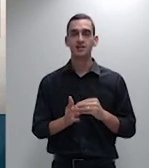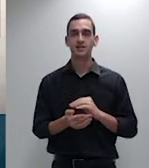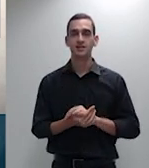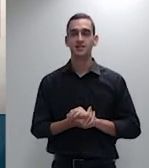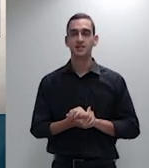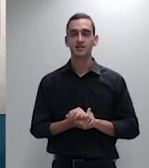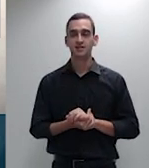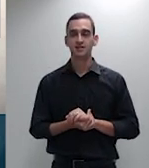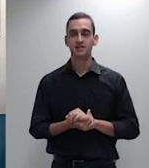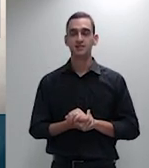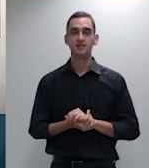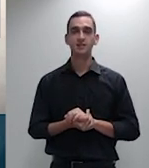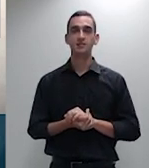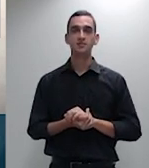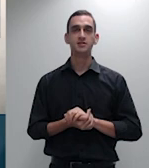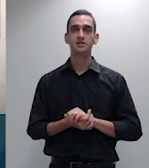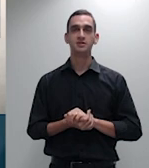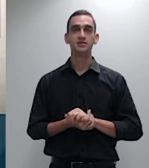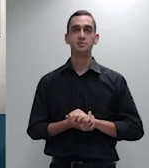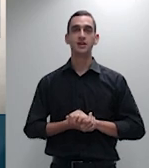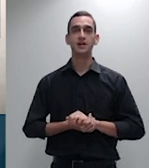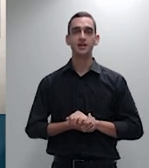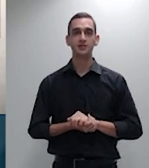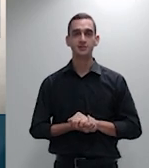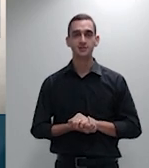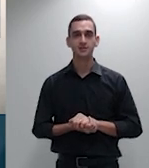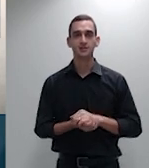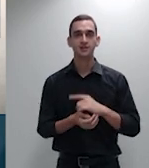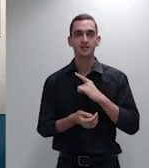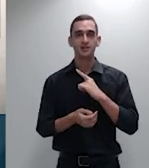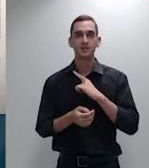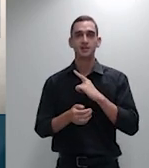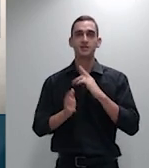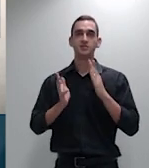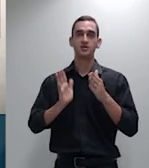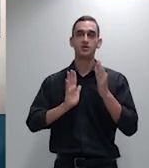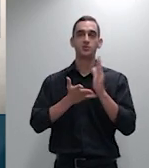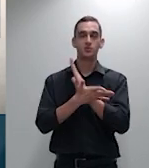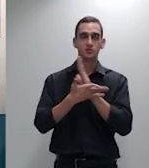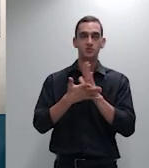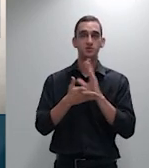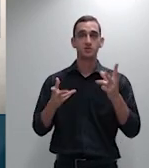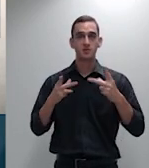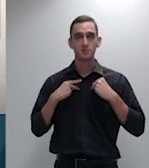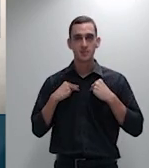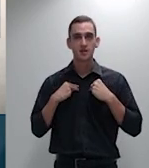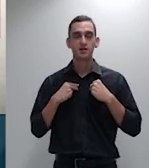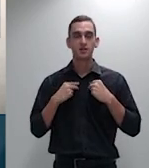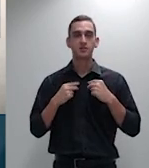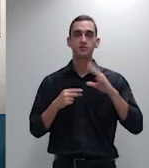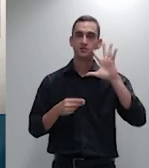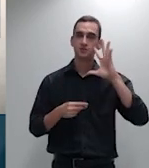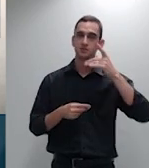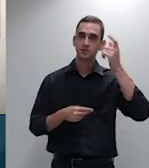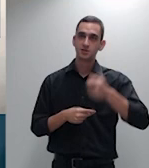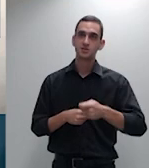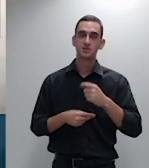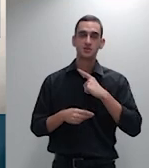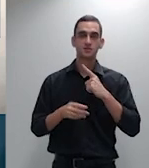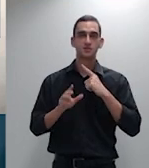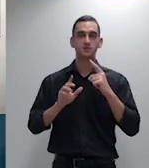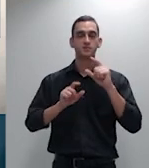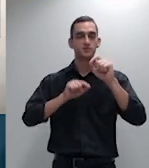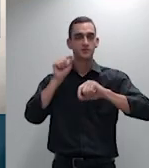portanto que não se pode adentrar o mérito da ação recissória em virtude do patente descabimento dessa ação